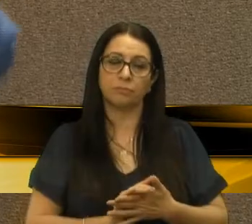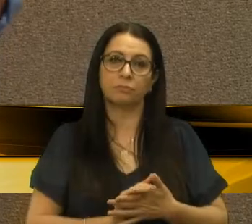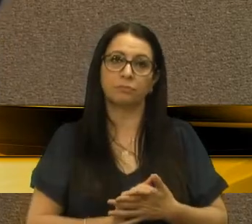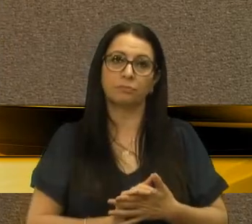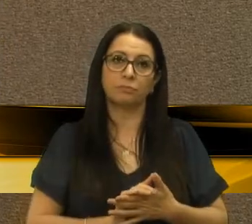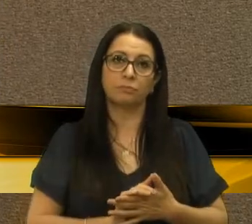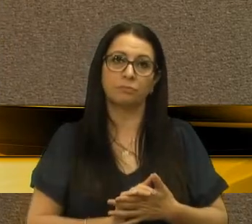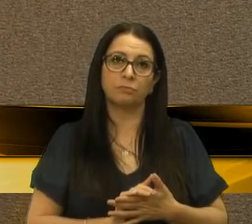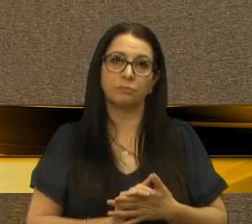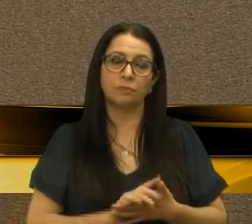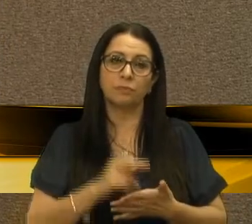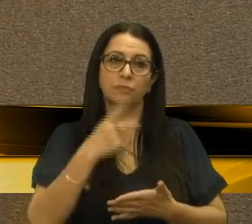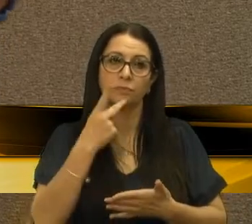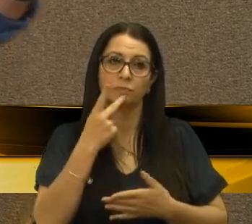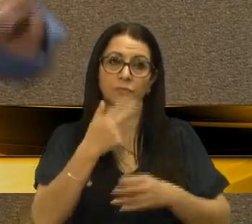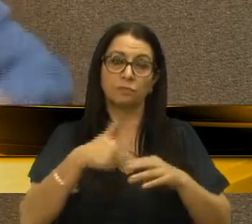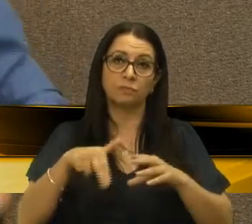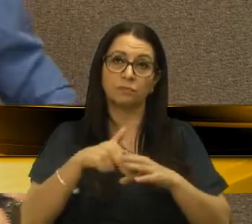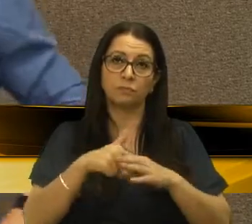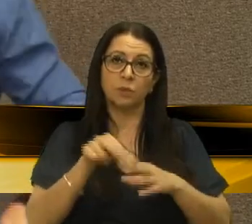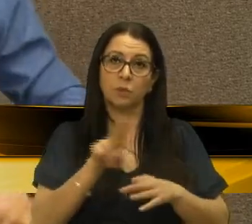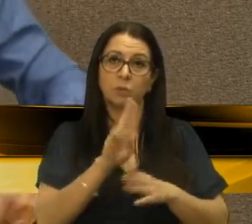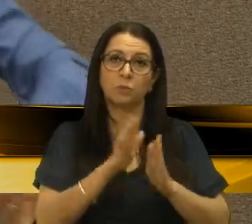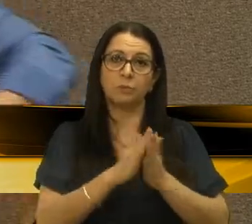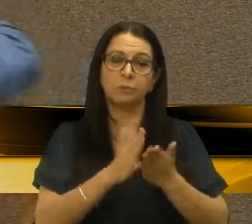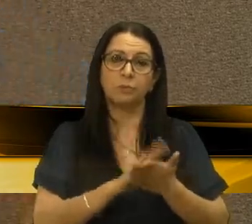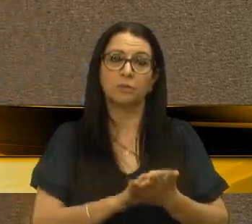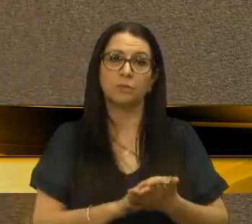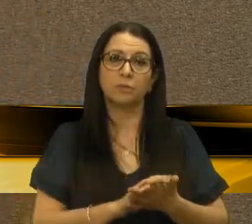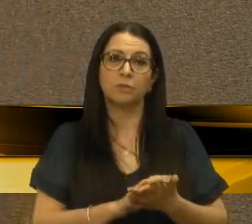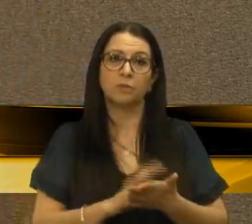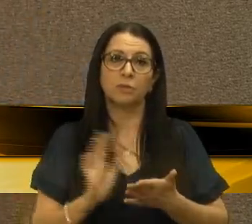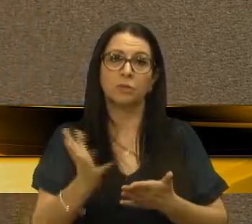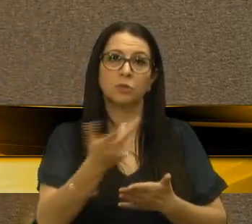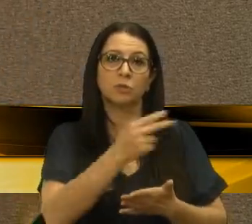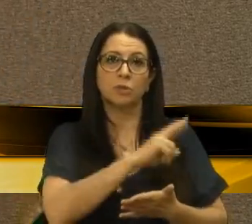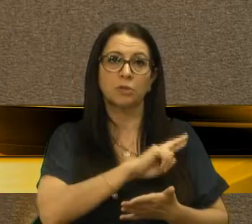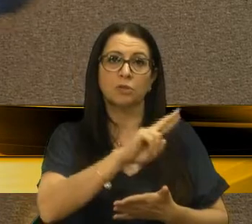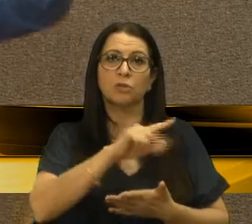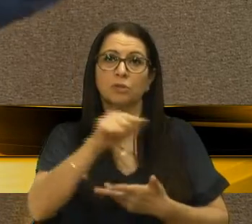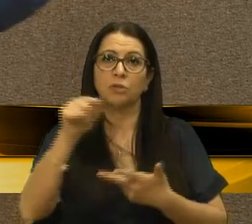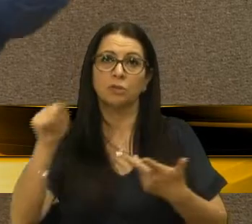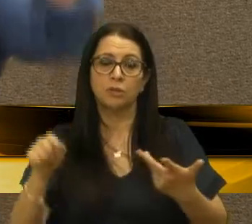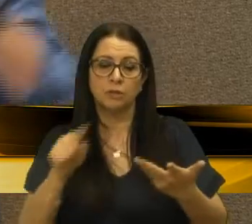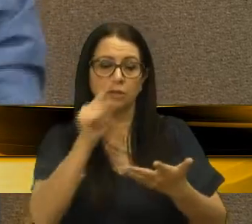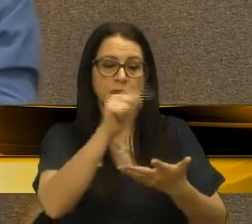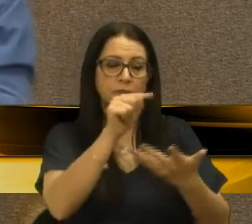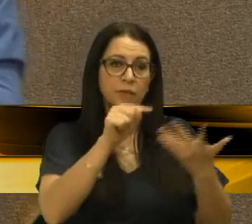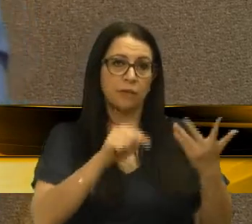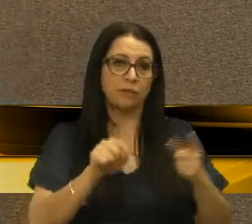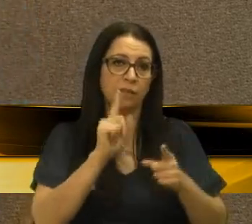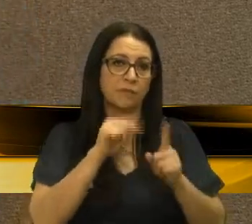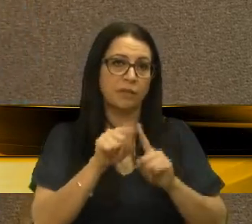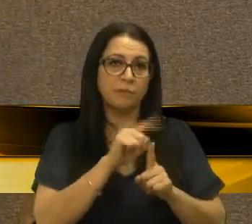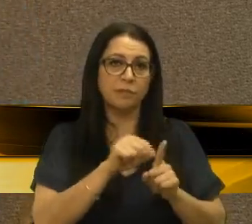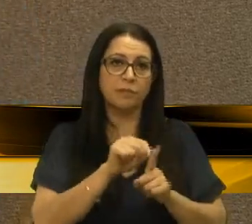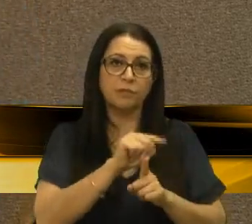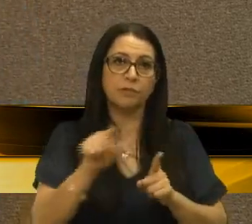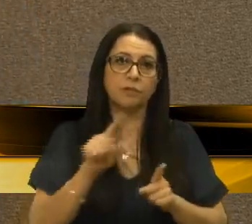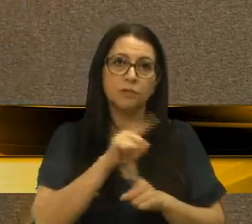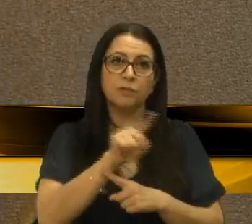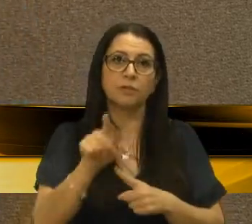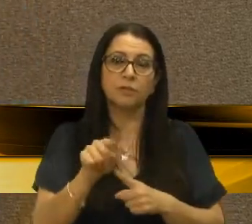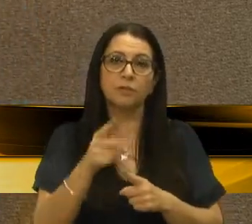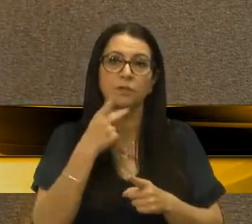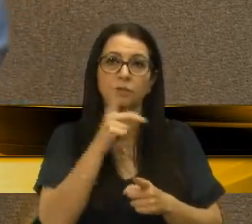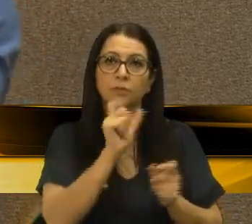O senhor disse ali naquela tribuna, eu uso a Bíblia, mas eu vou em todas as religiões, eu vou aqui, vou lá e tal. A Bíblia também fala que ninguém